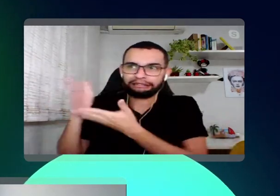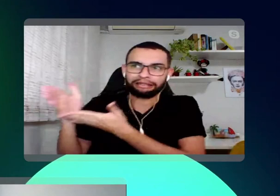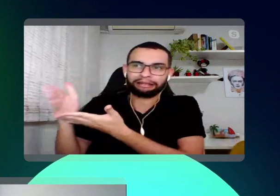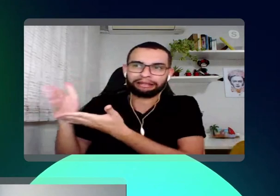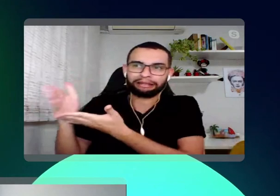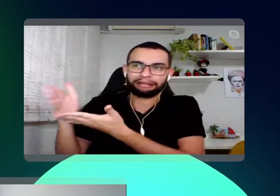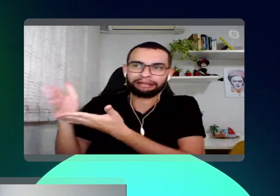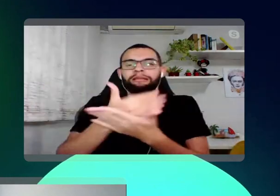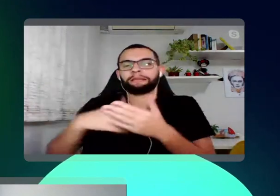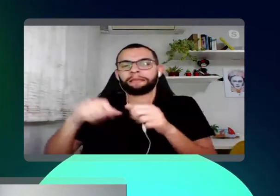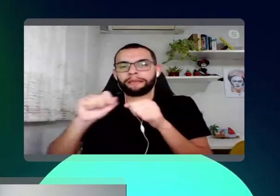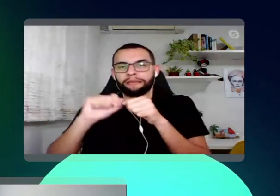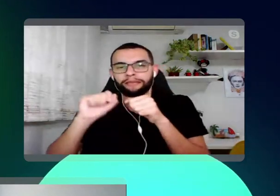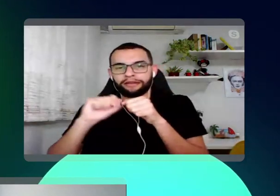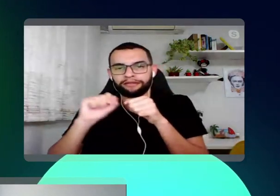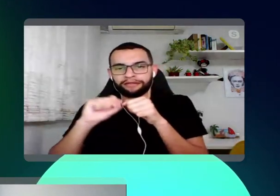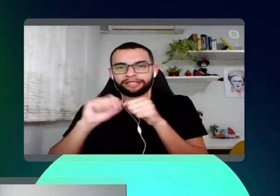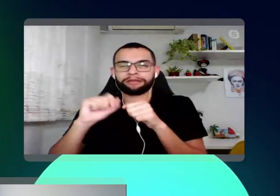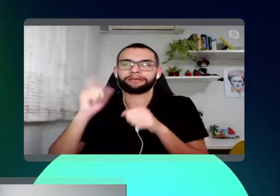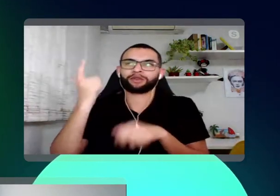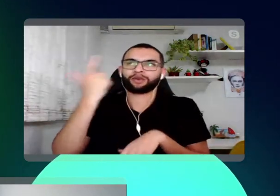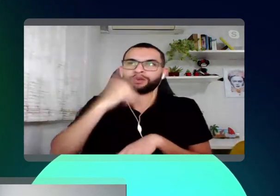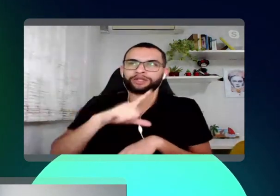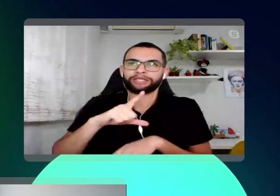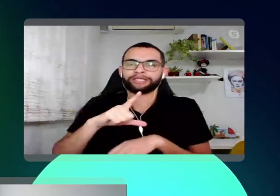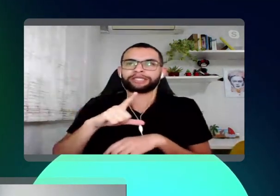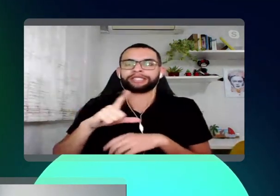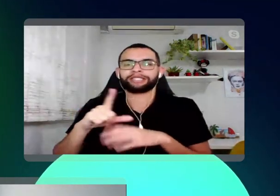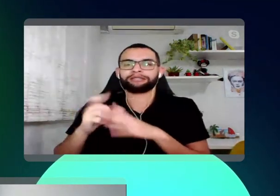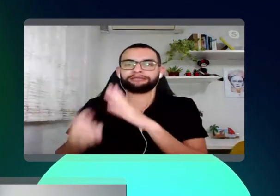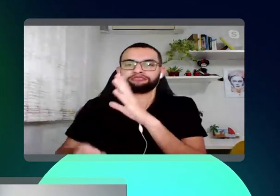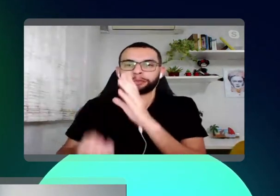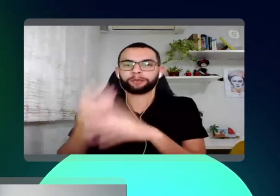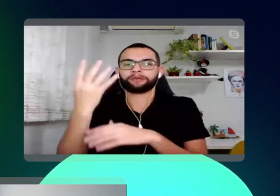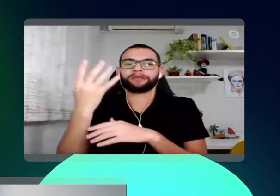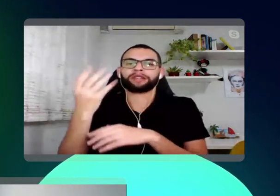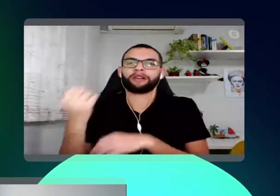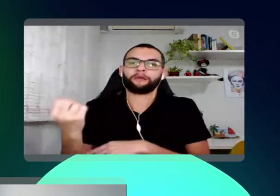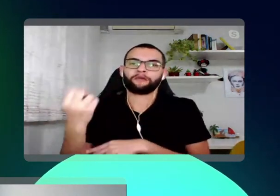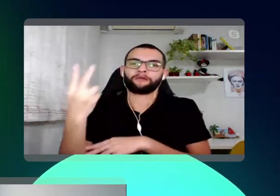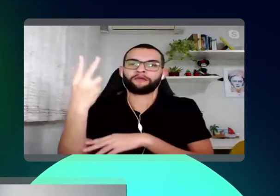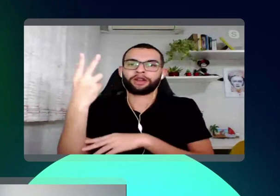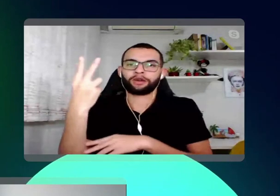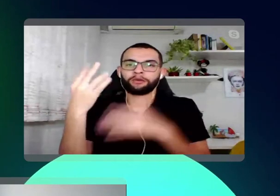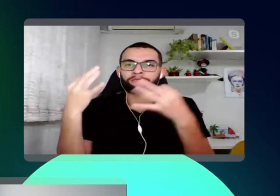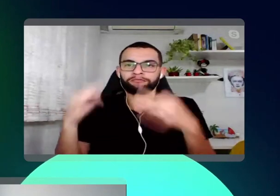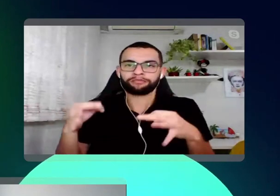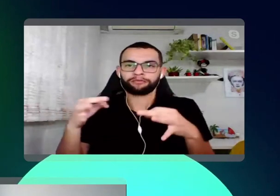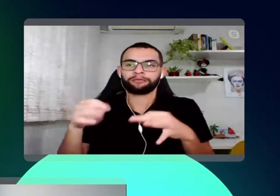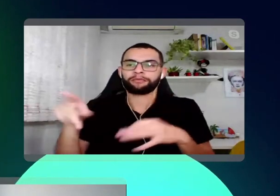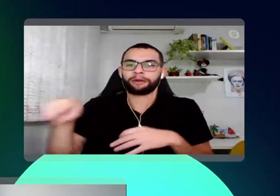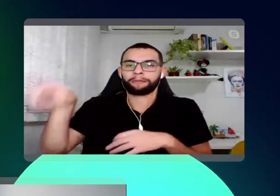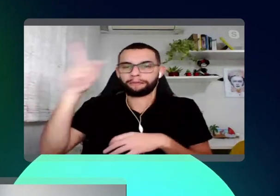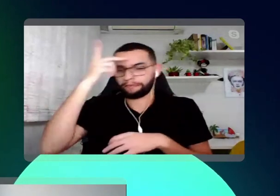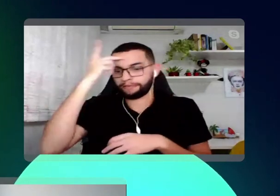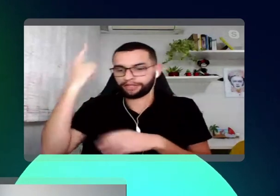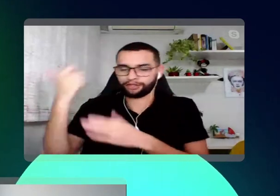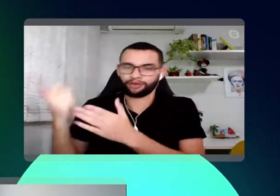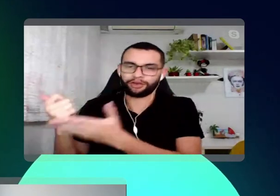fazer... para poder gerar o melhor valor possível para o cliente, né?